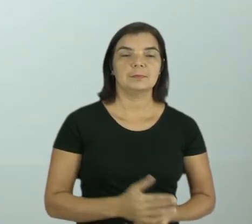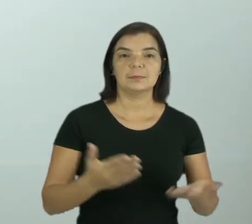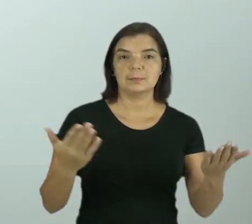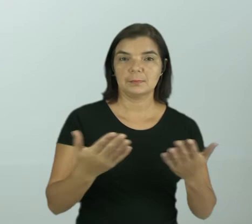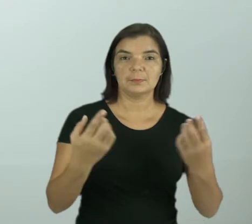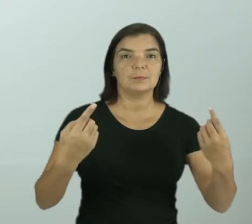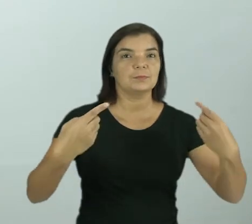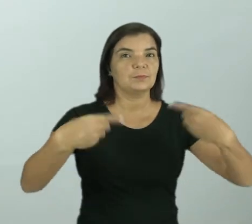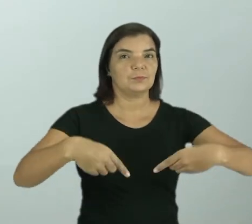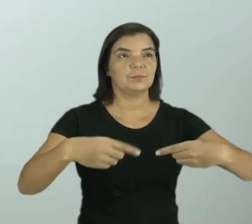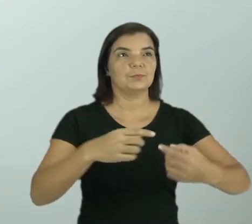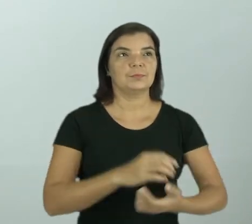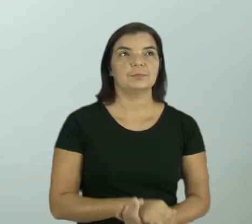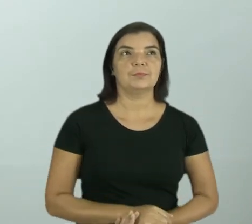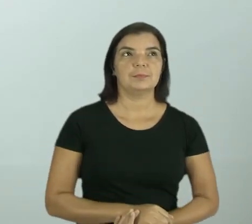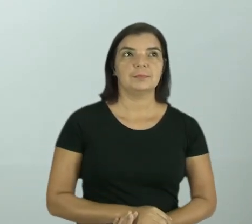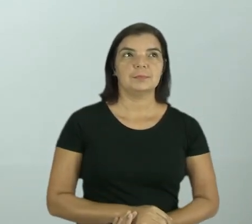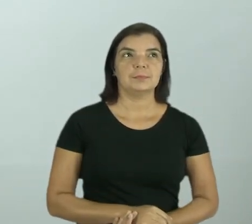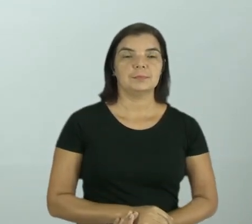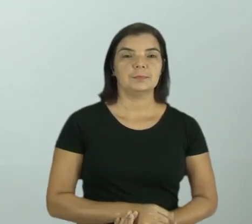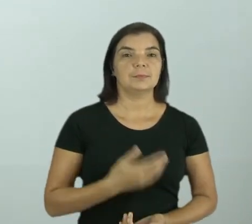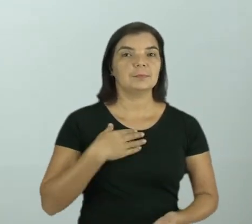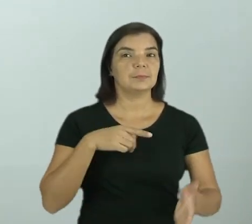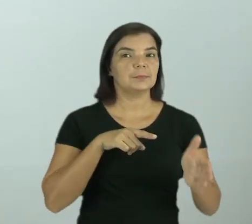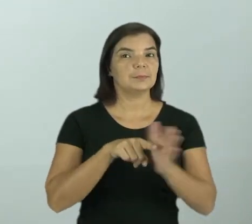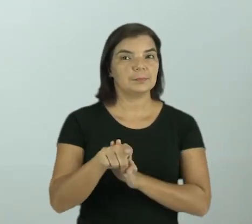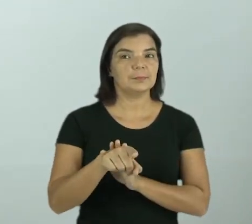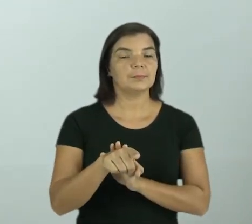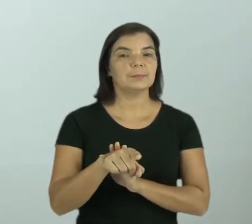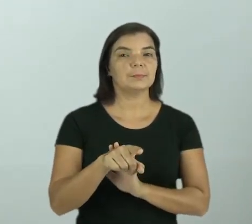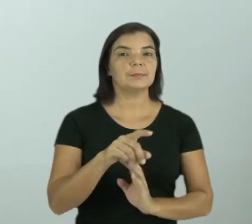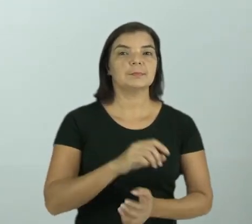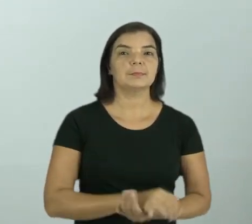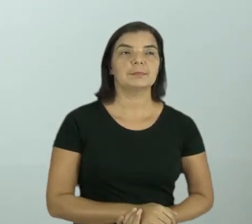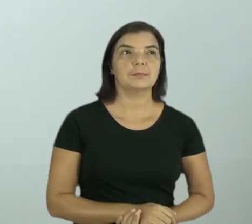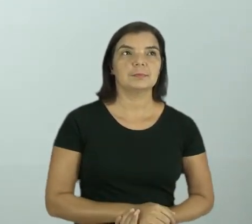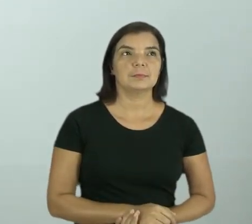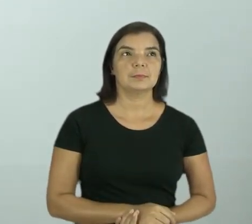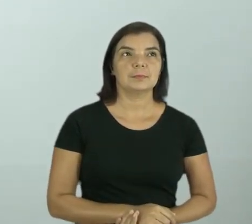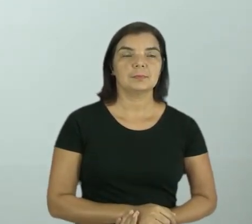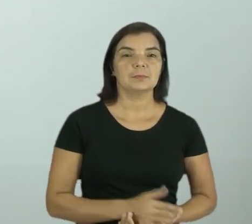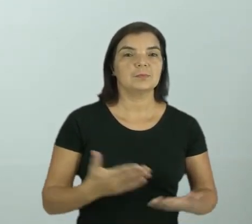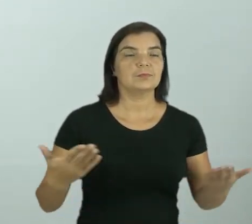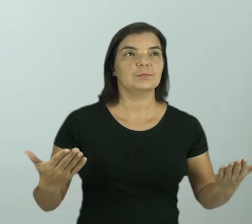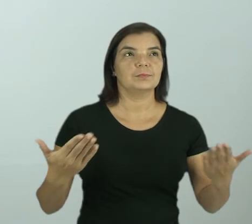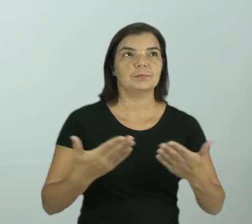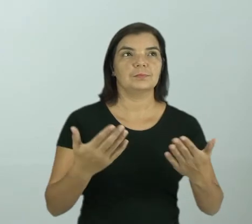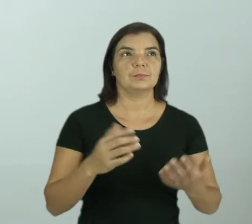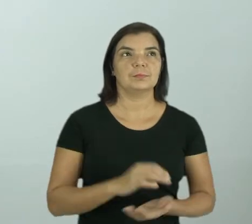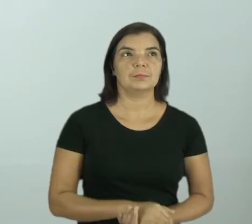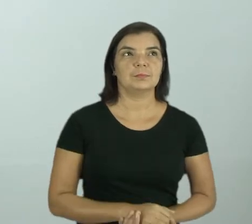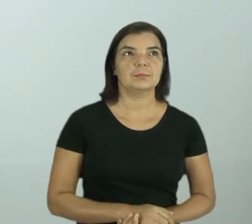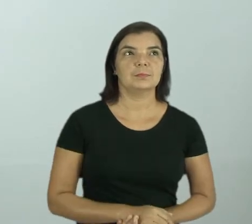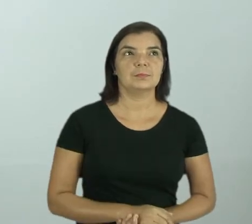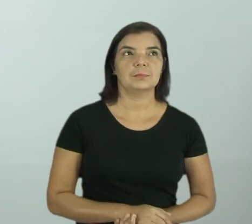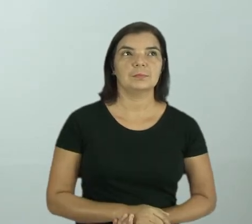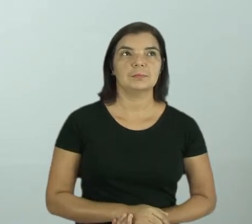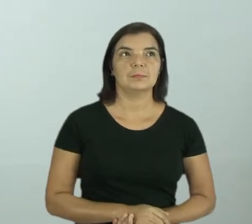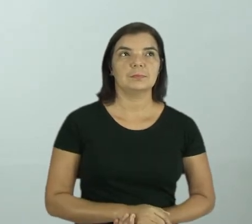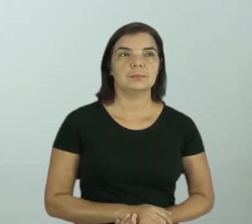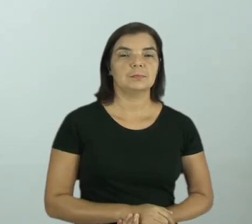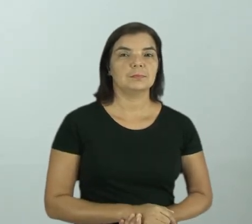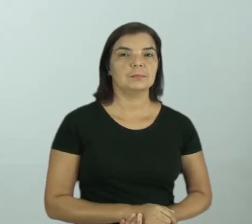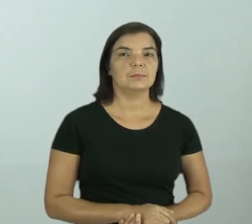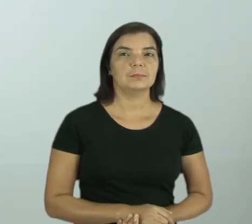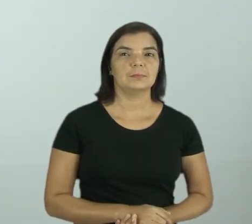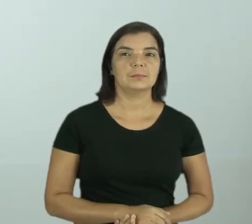desafios. E o meu primeiro desafio vai começar agora. Tirei